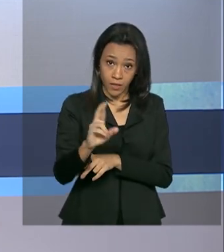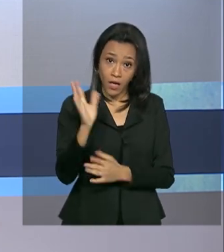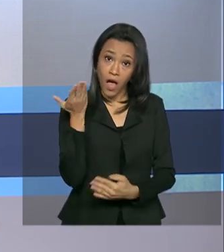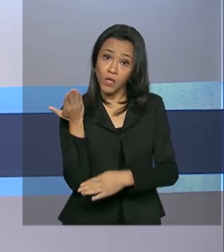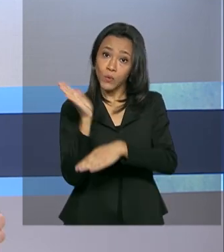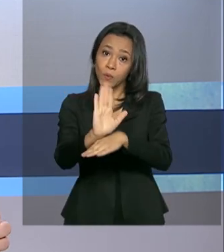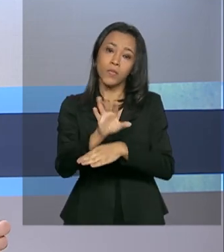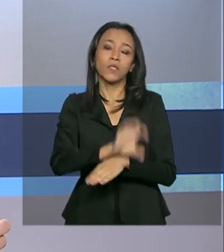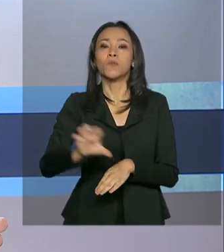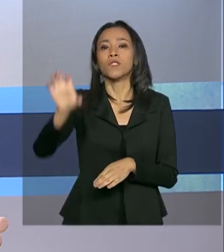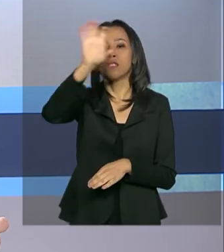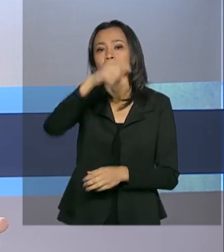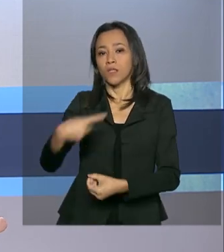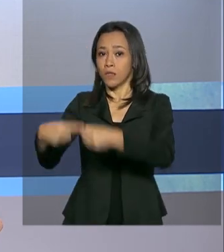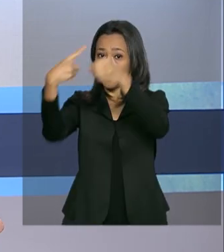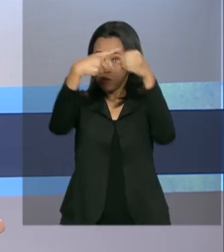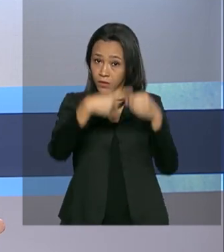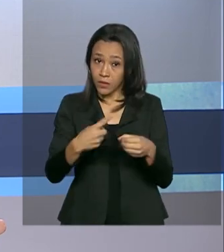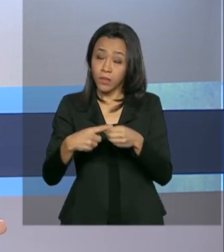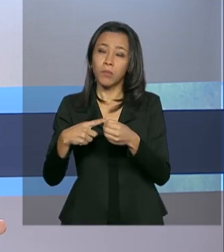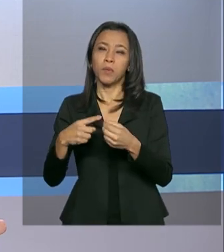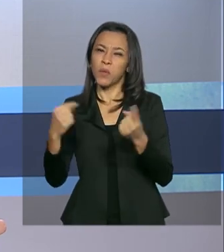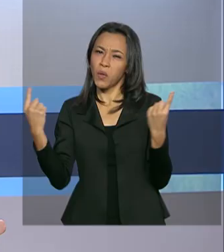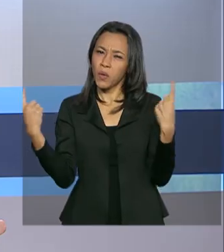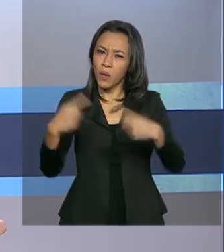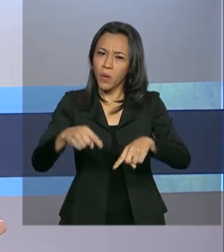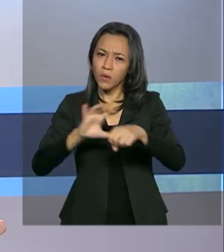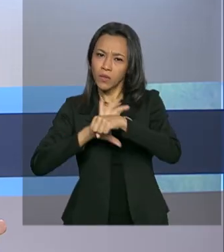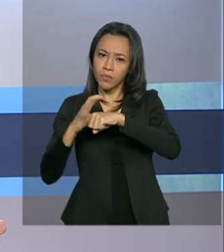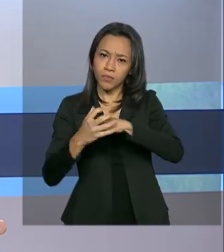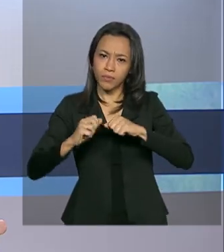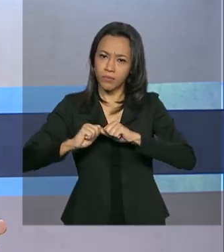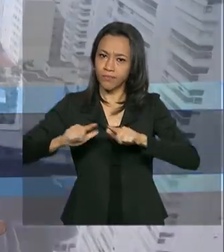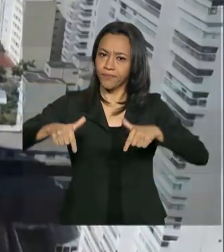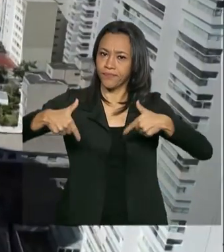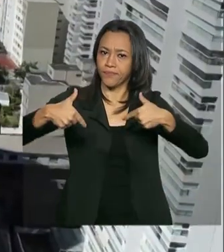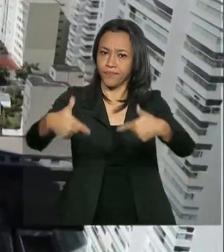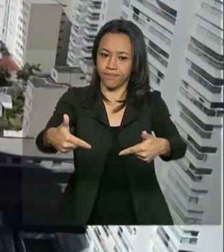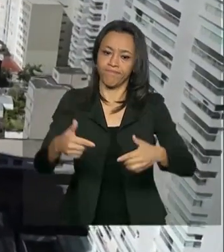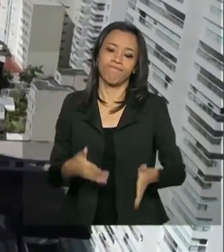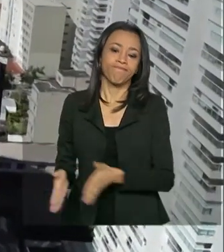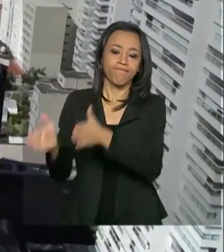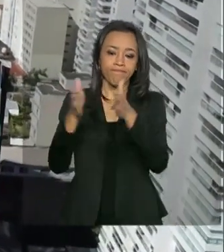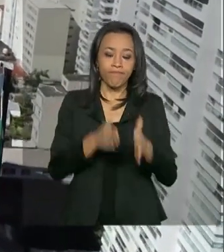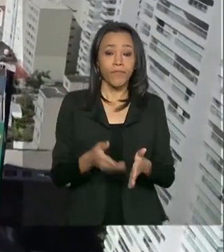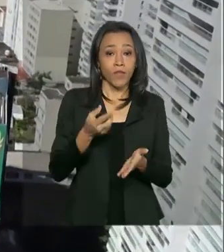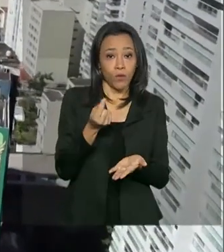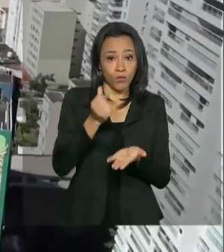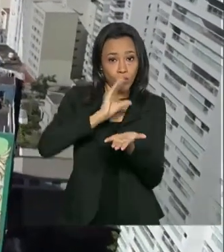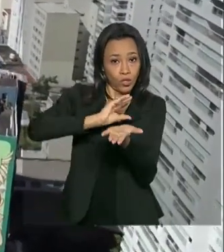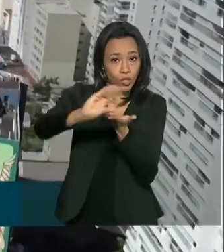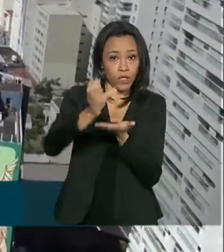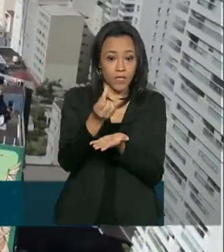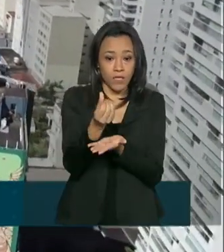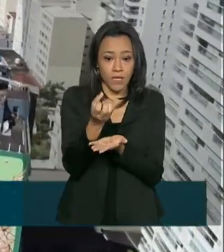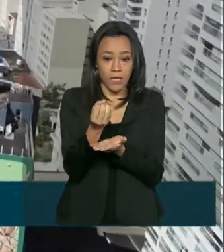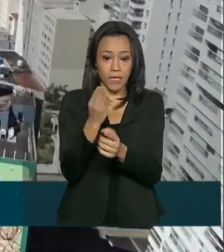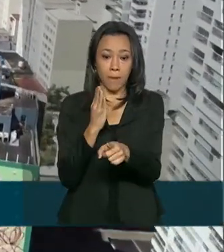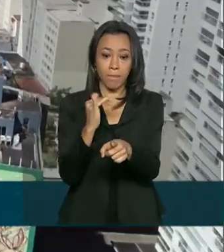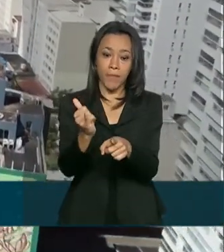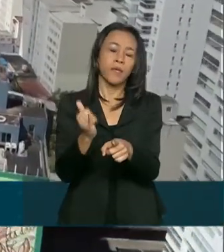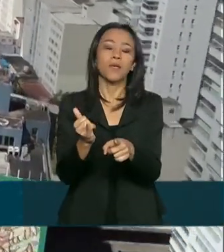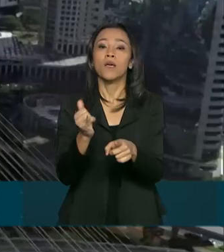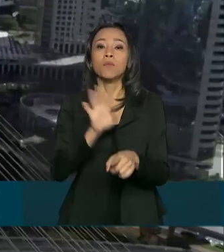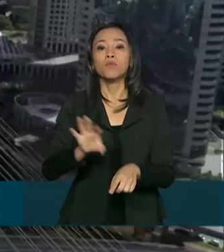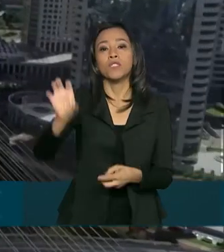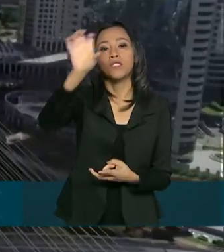ajuda a estados e municípios para combater os efeitos da pandemia. O repasse de 60 bilhões de reais para estados